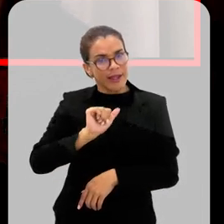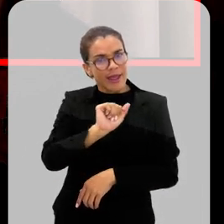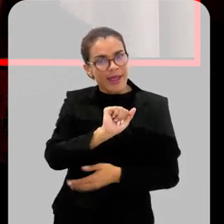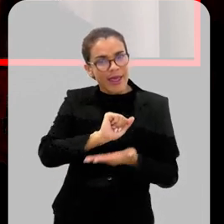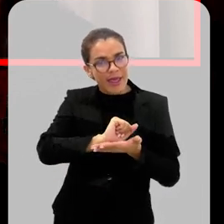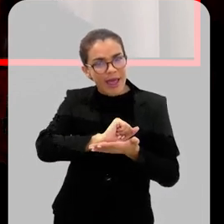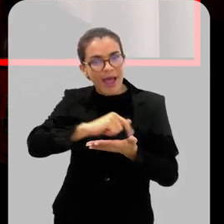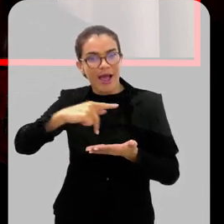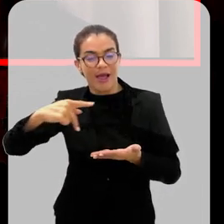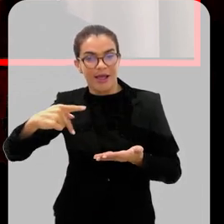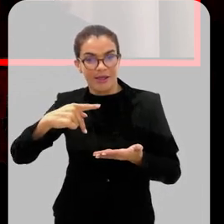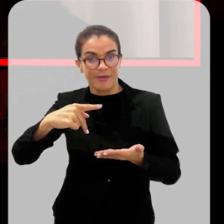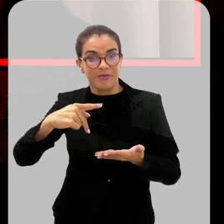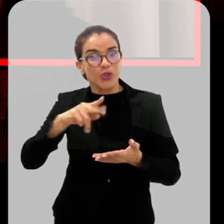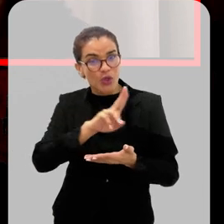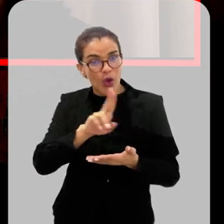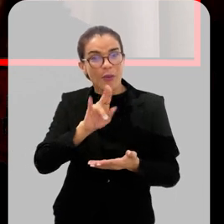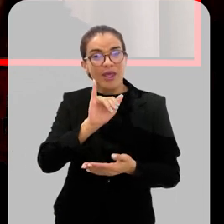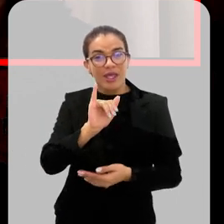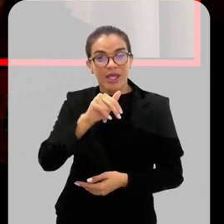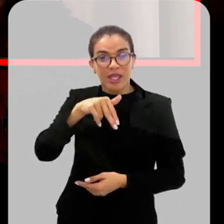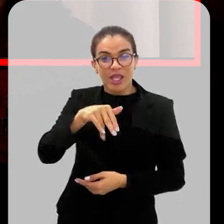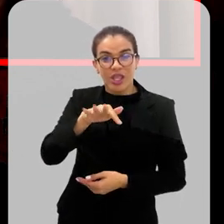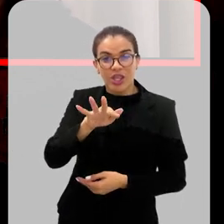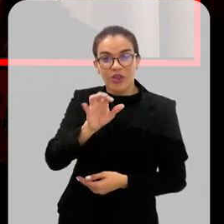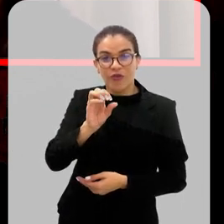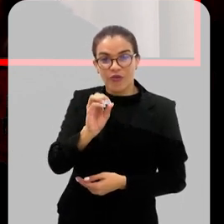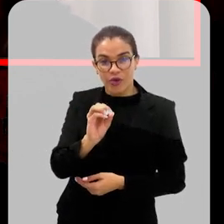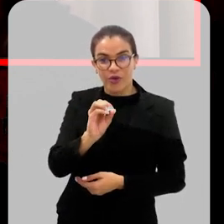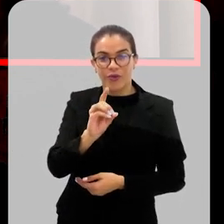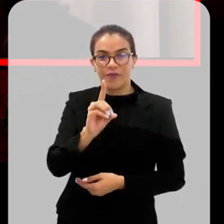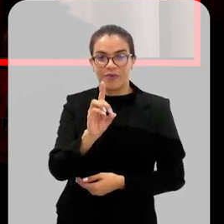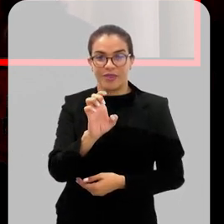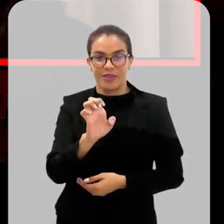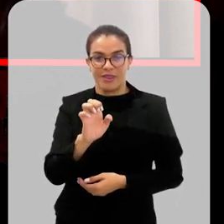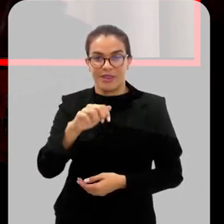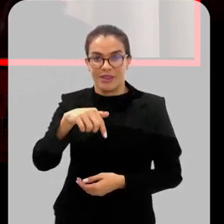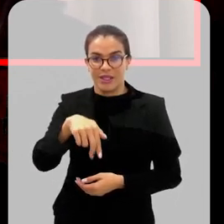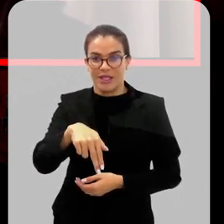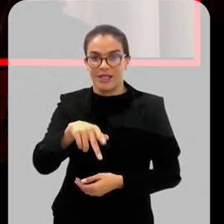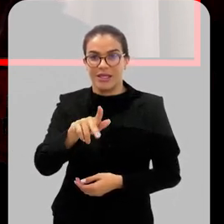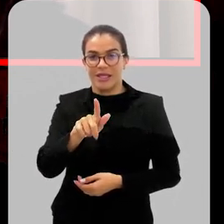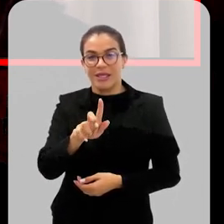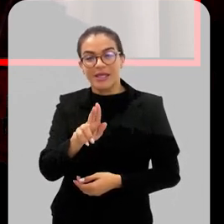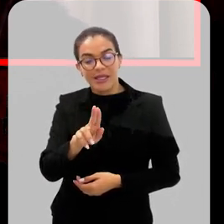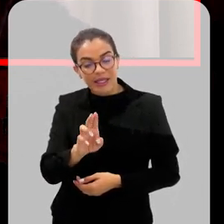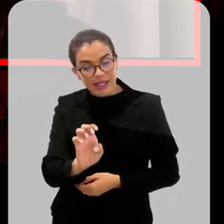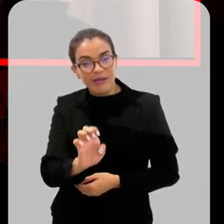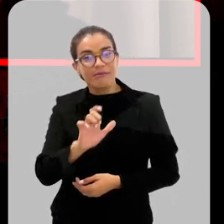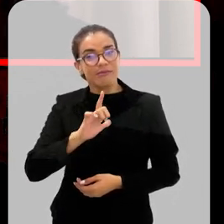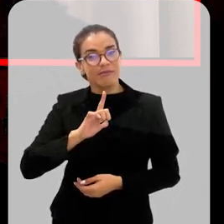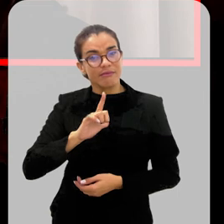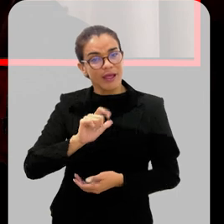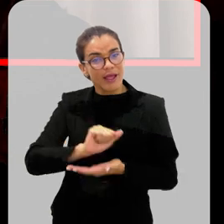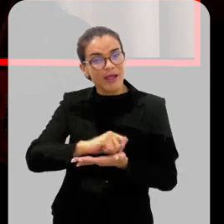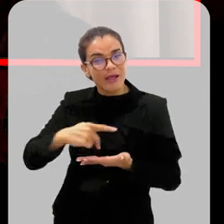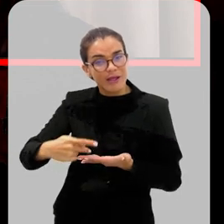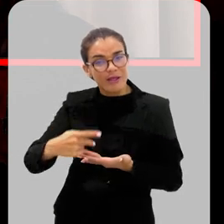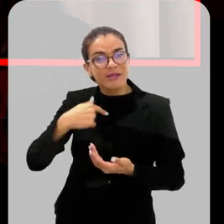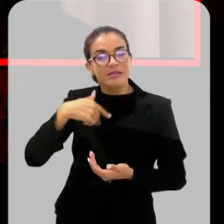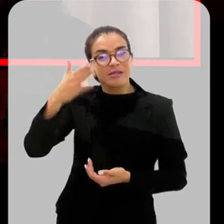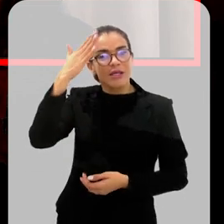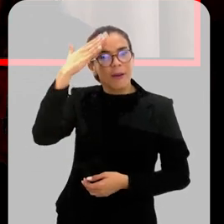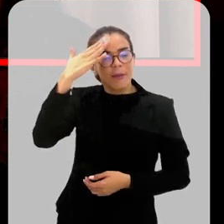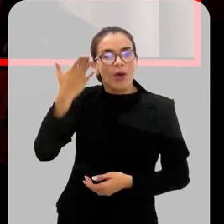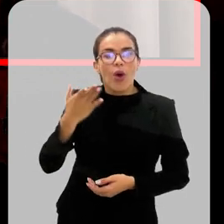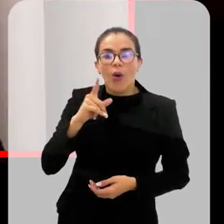Android que ele chama Infodeng mesmo, o aplicativo, e nele a pessoa consegue ter acesso a qual é o